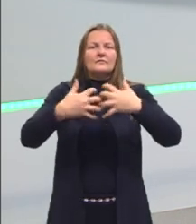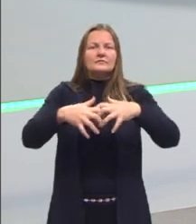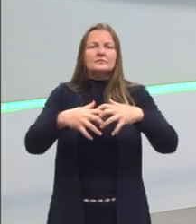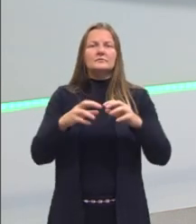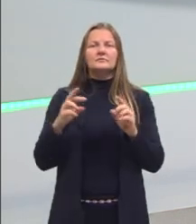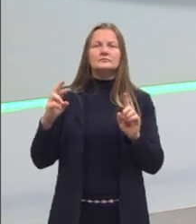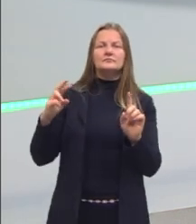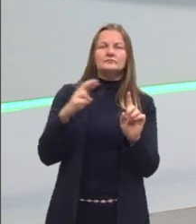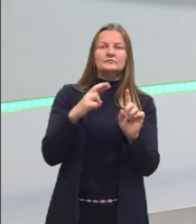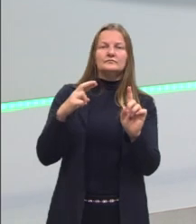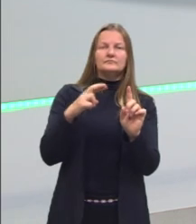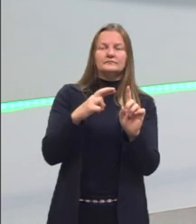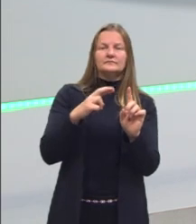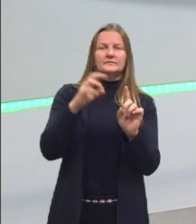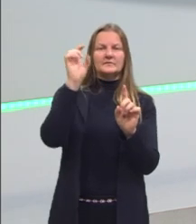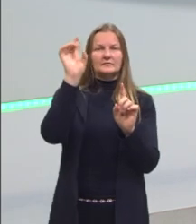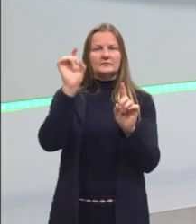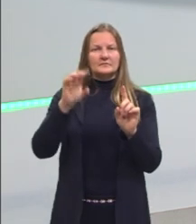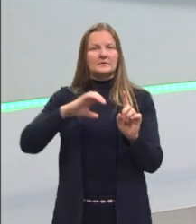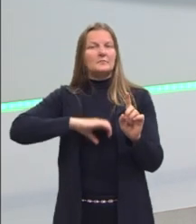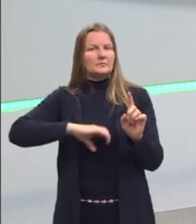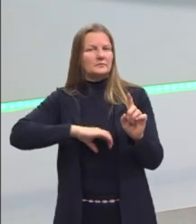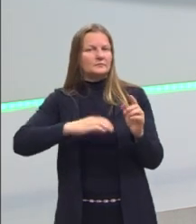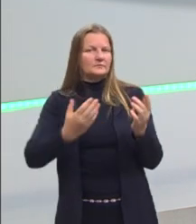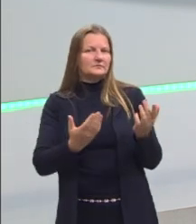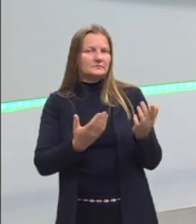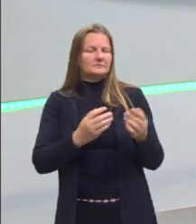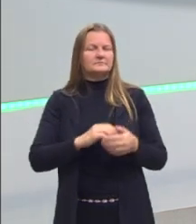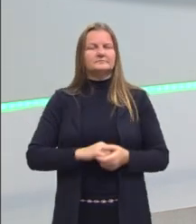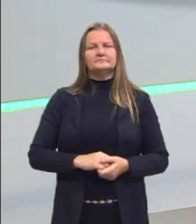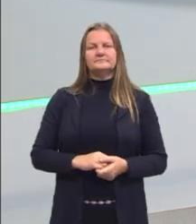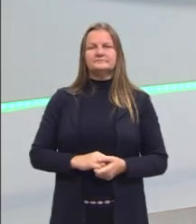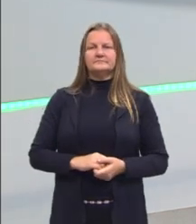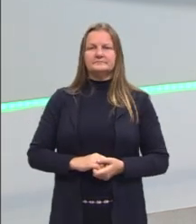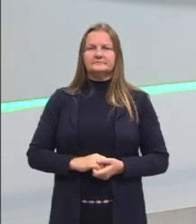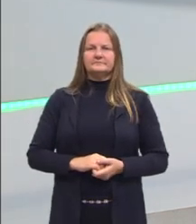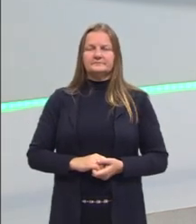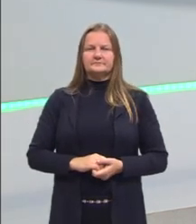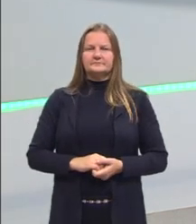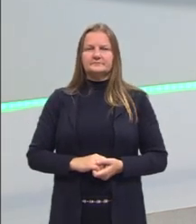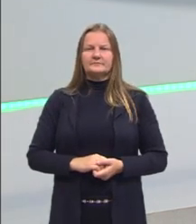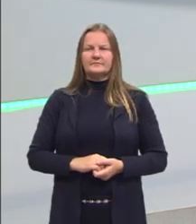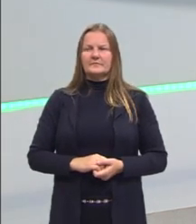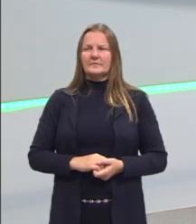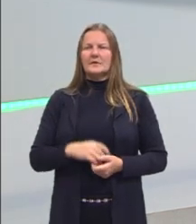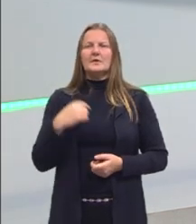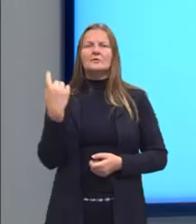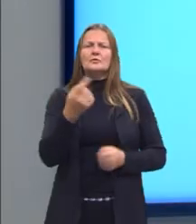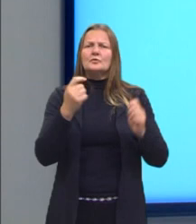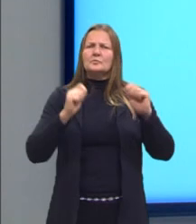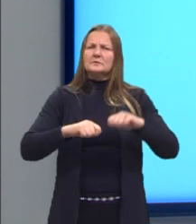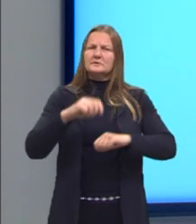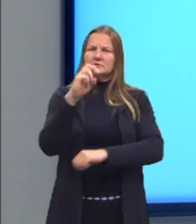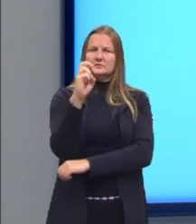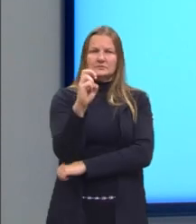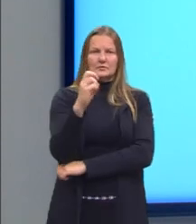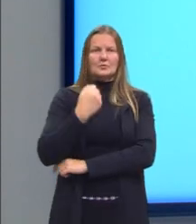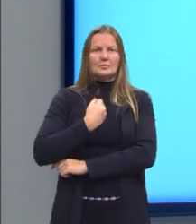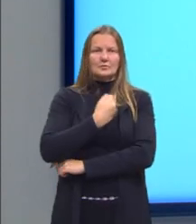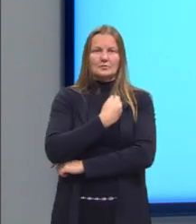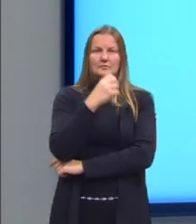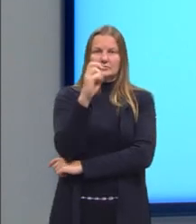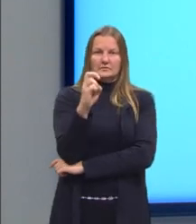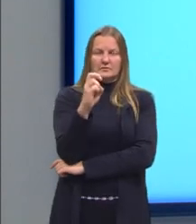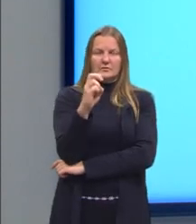referem mais especificamente à nossa língua portuguesa. Na nossa competência 5, ela